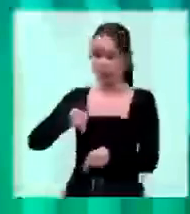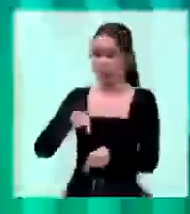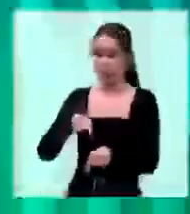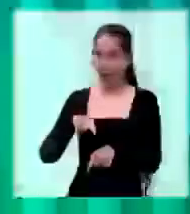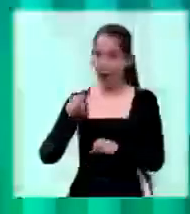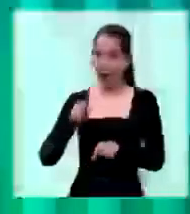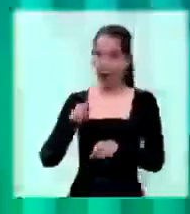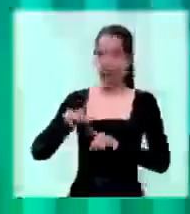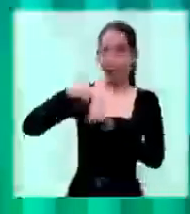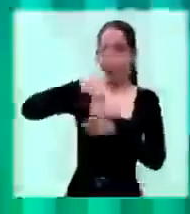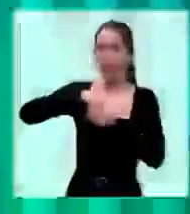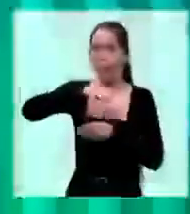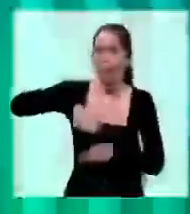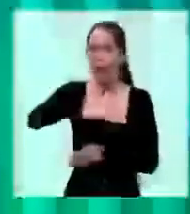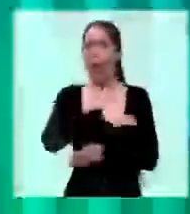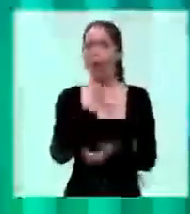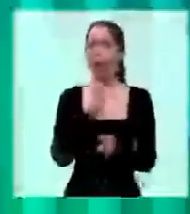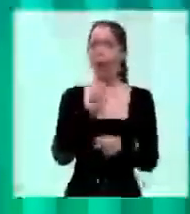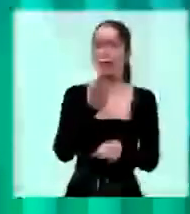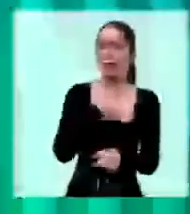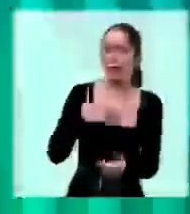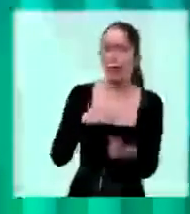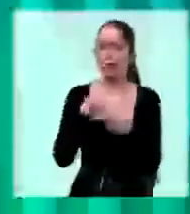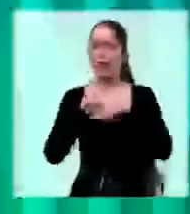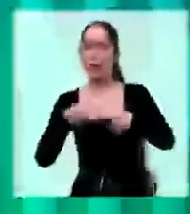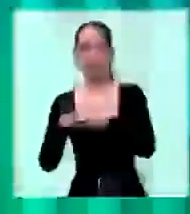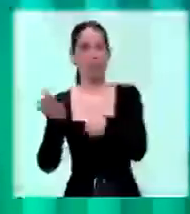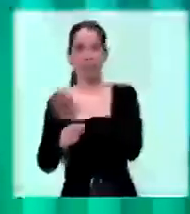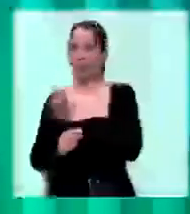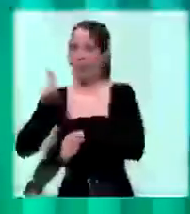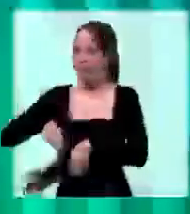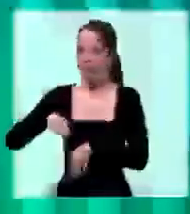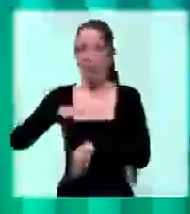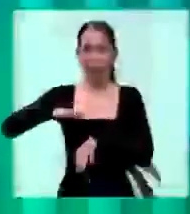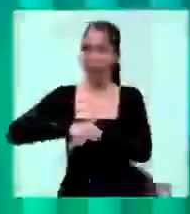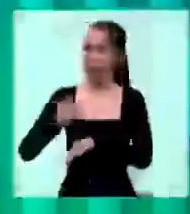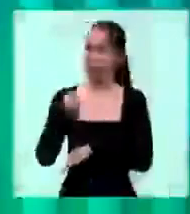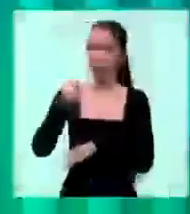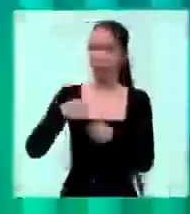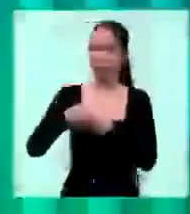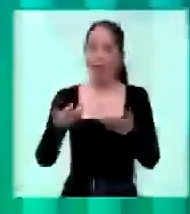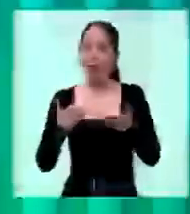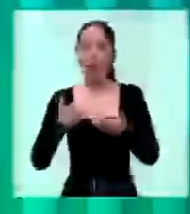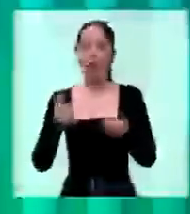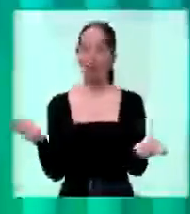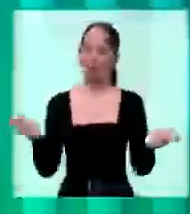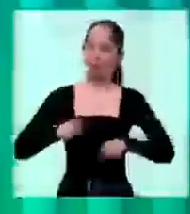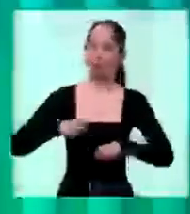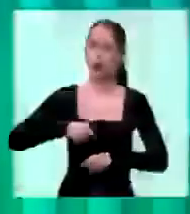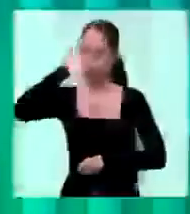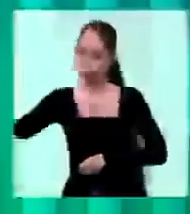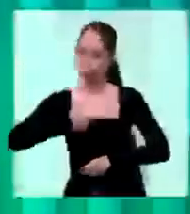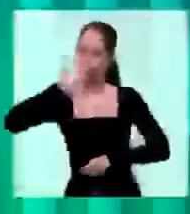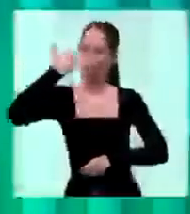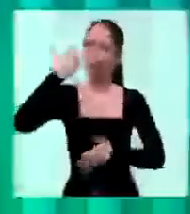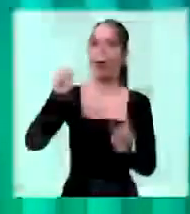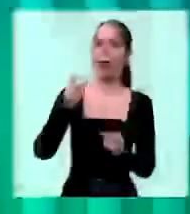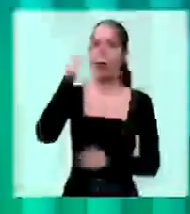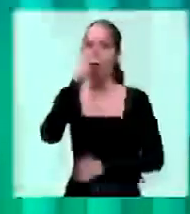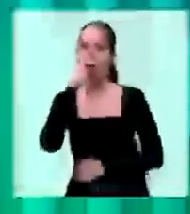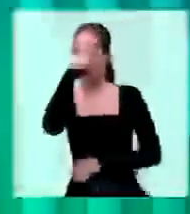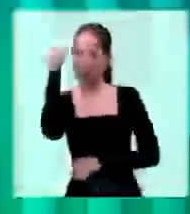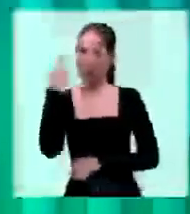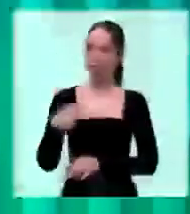assistência, as áreas mais importantes da cidade. Eu quero a possibilidade de ser a primeira prefeita de Porto Alegre, porque eu sei que a política